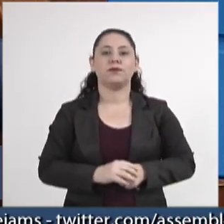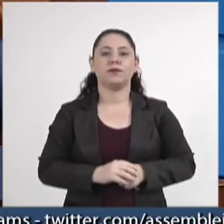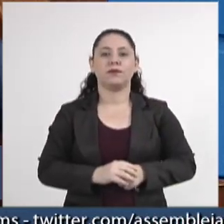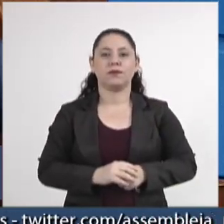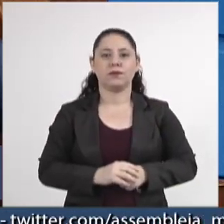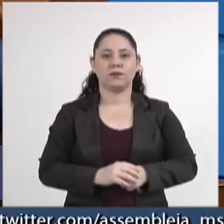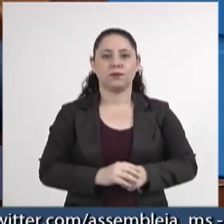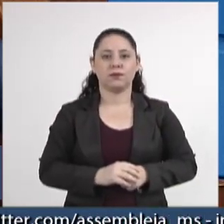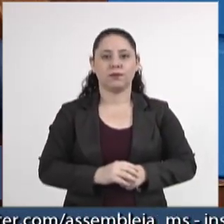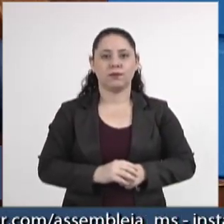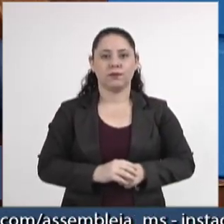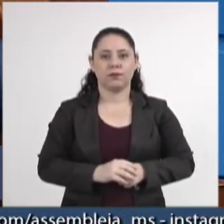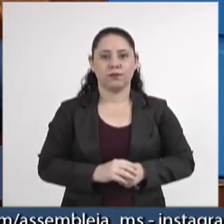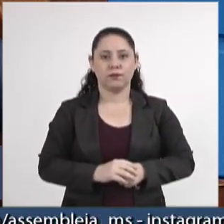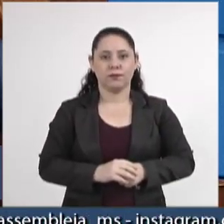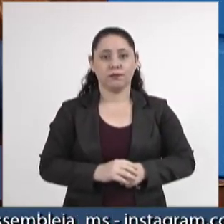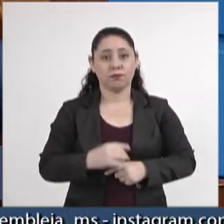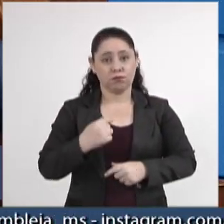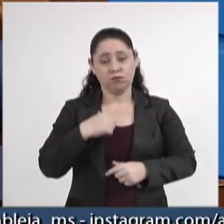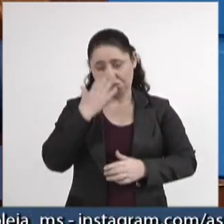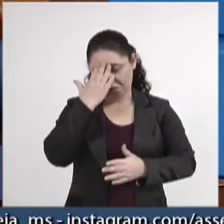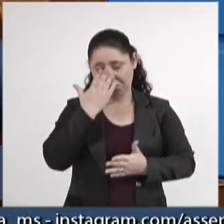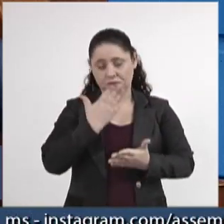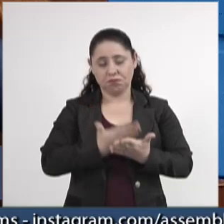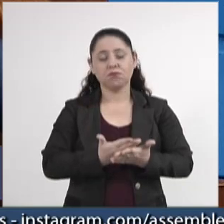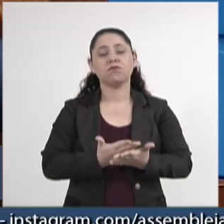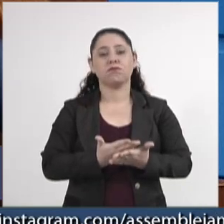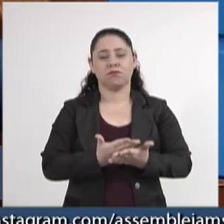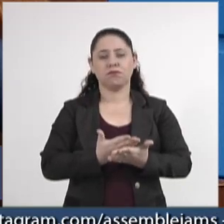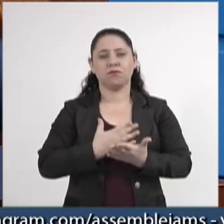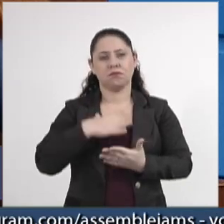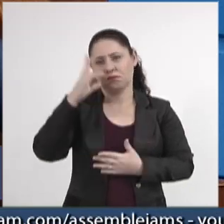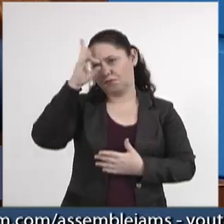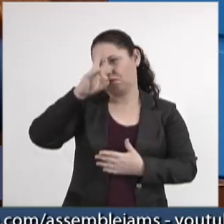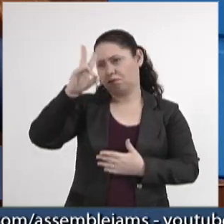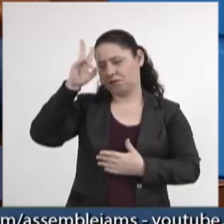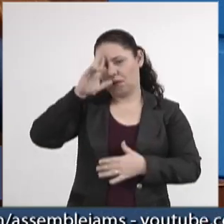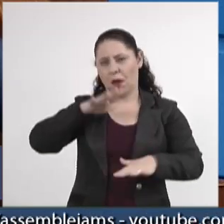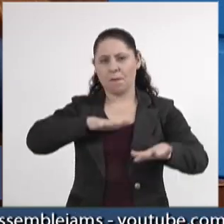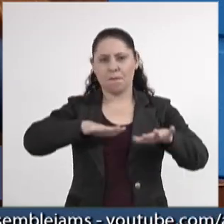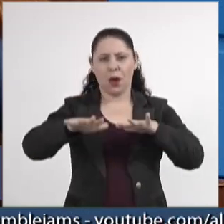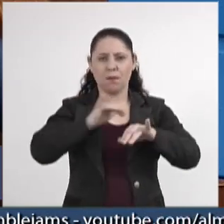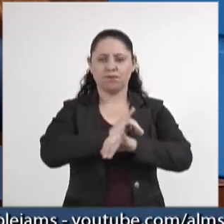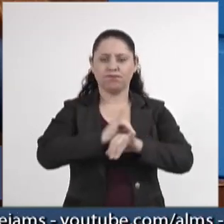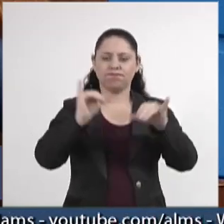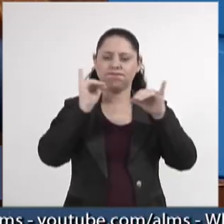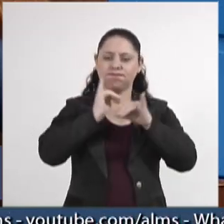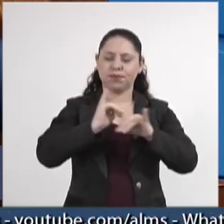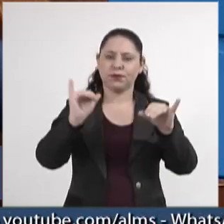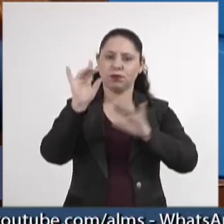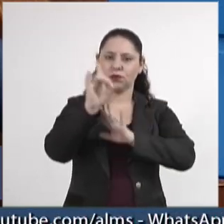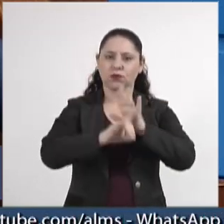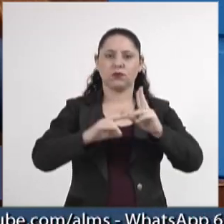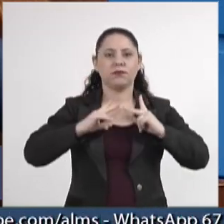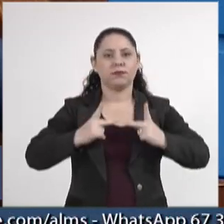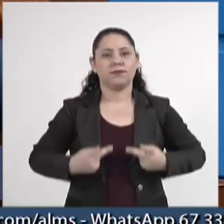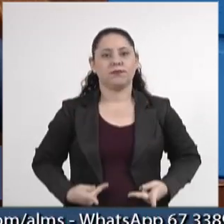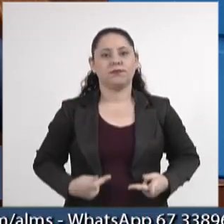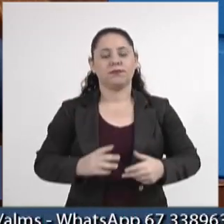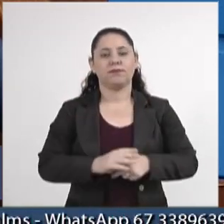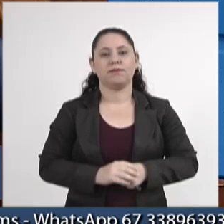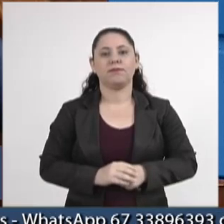e eu confesso pelo meu histórico de militante dos direitos humanos